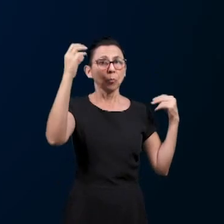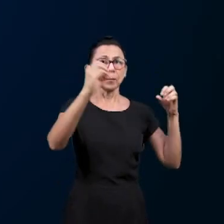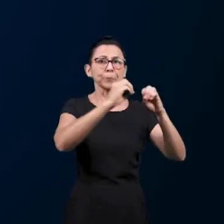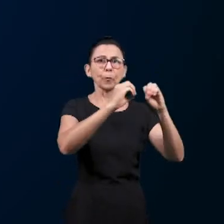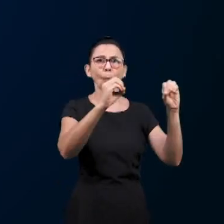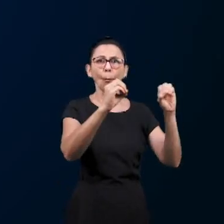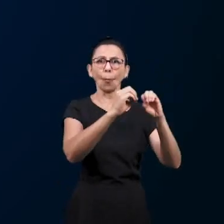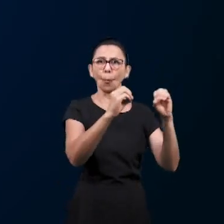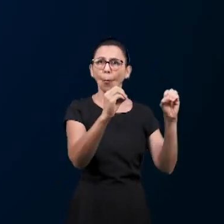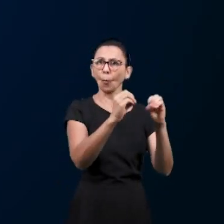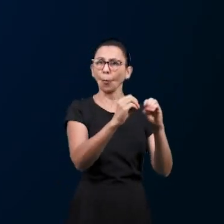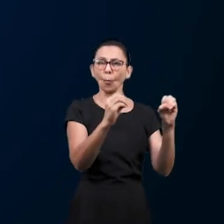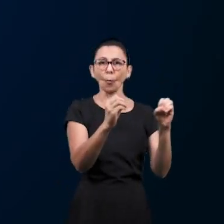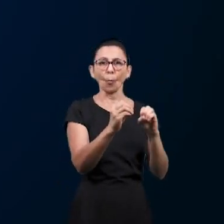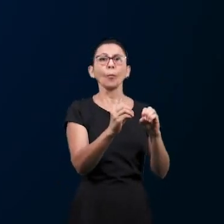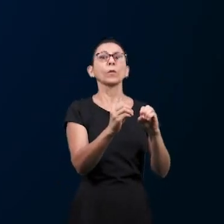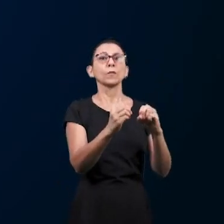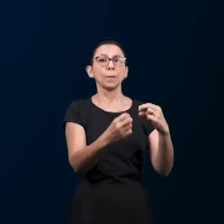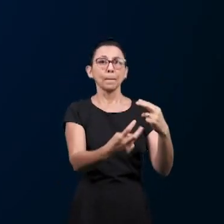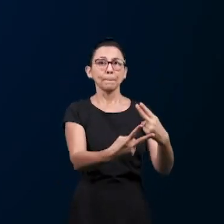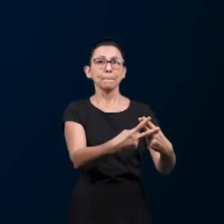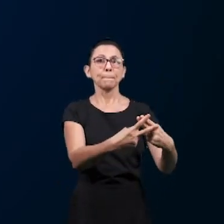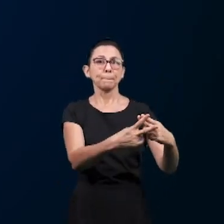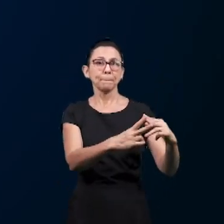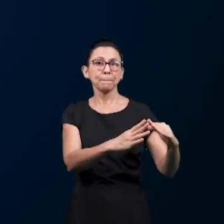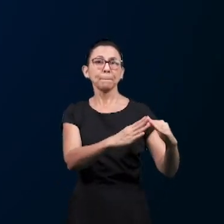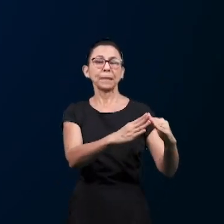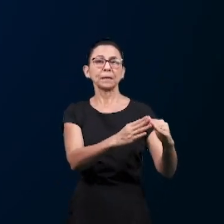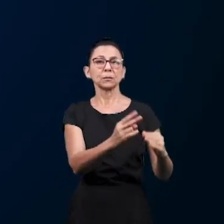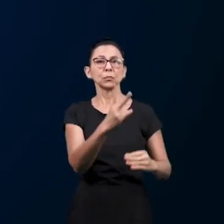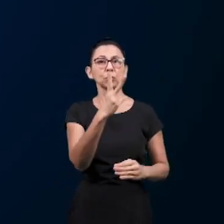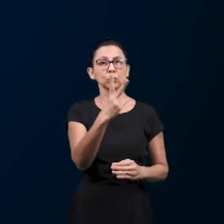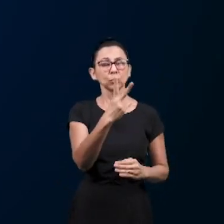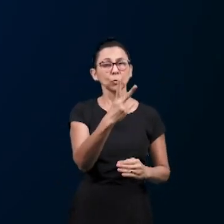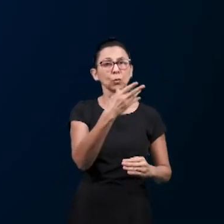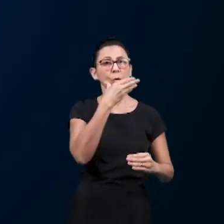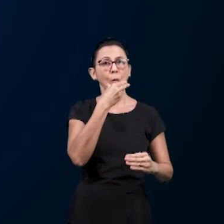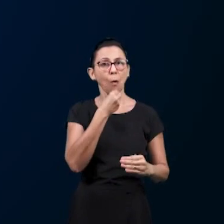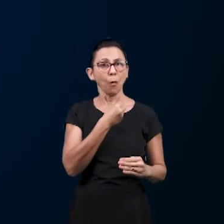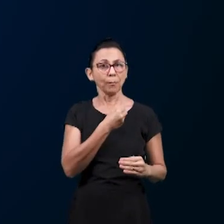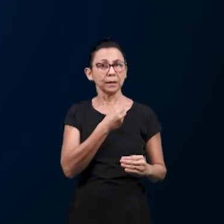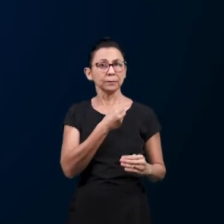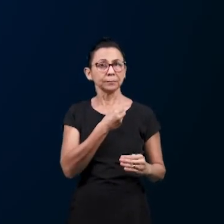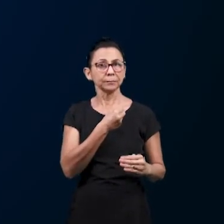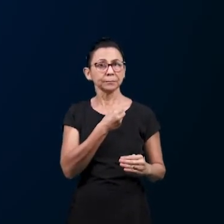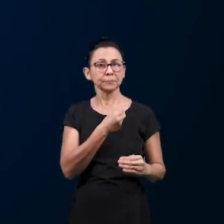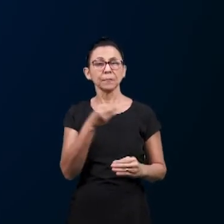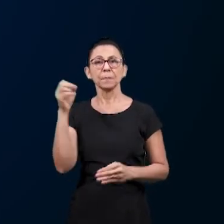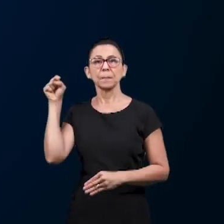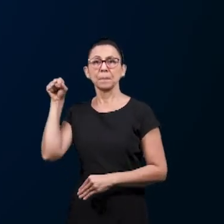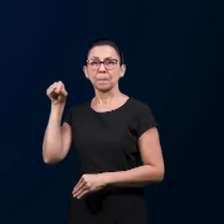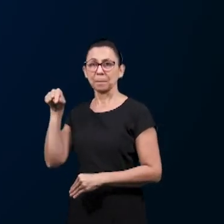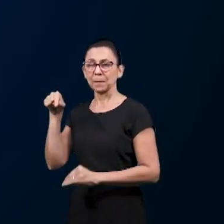sem culpa alguma, e foi colocado entre outros dois presos, no caso, o padeiro e o copeiro do rei.